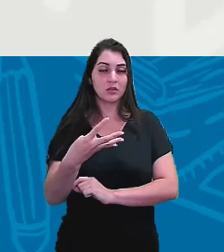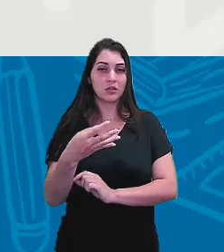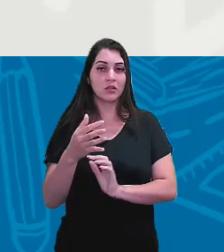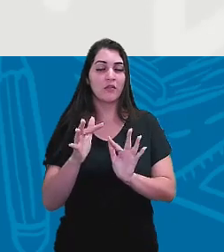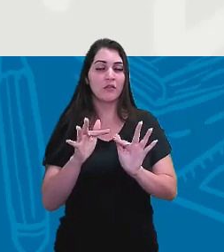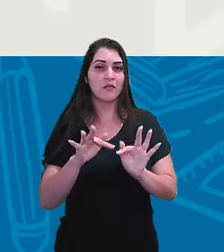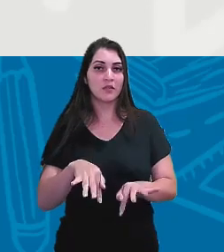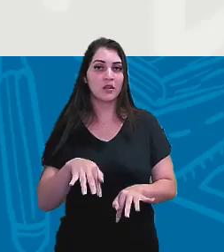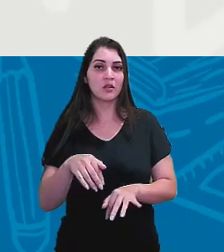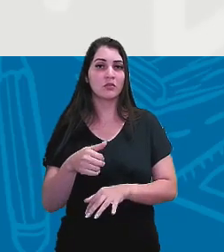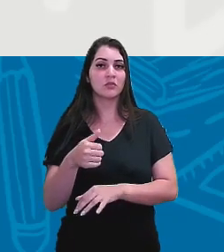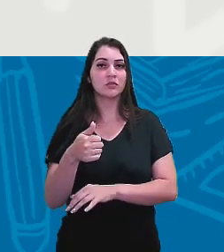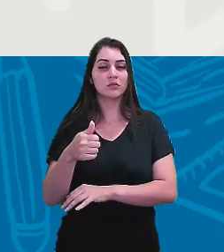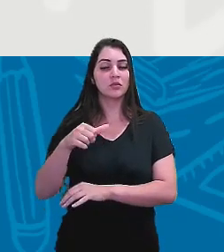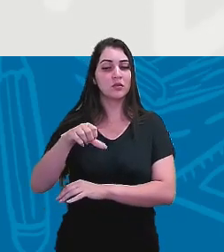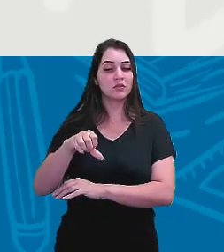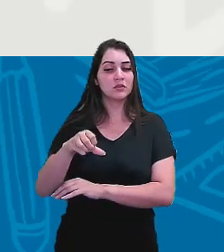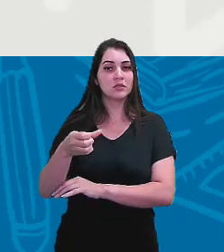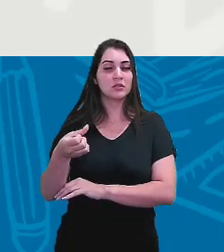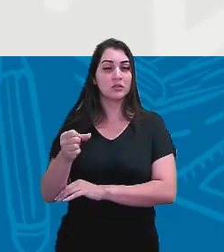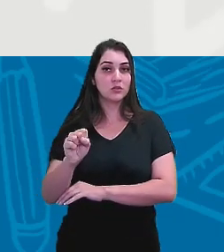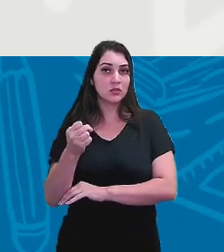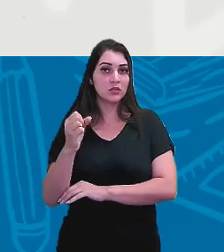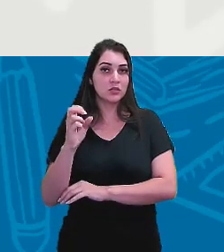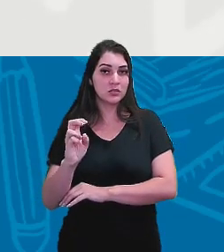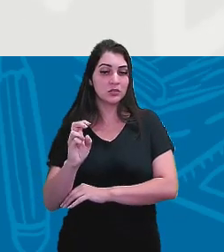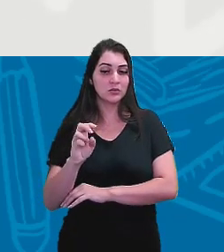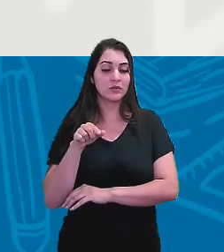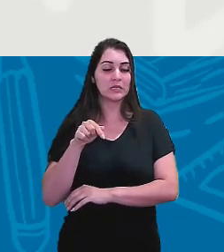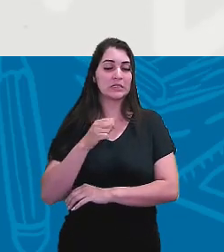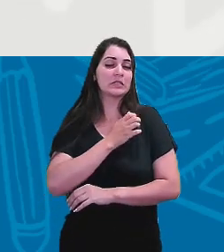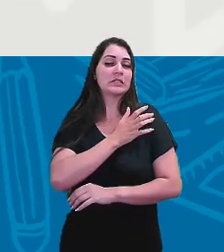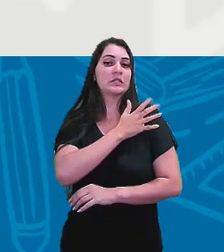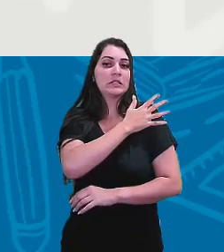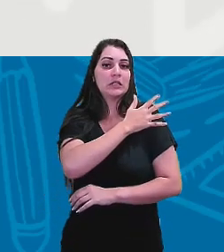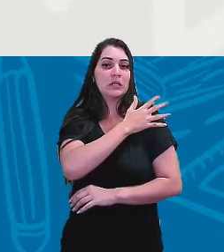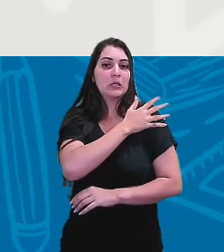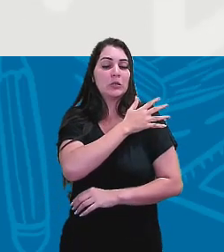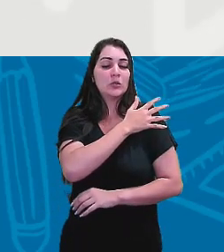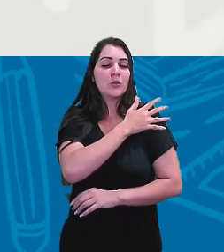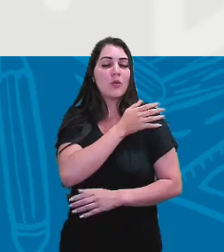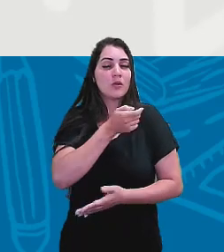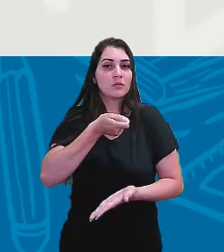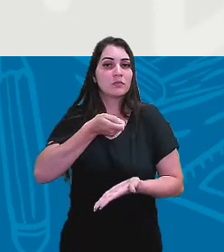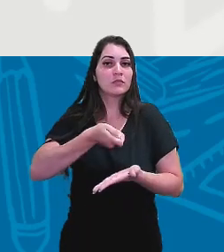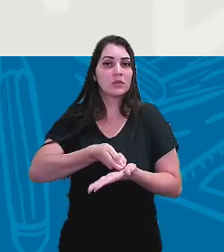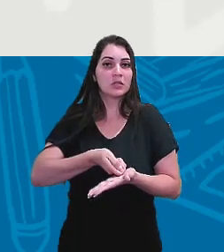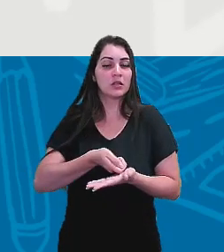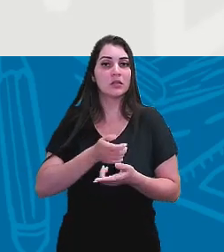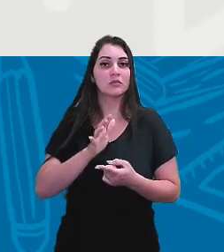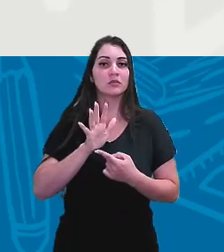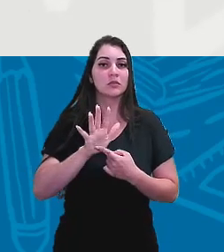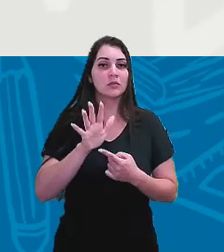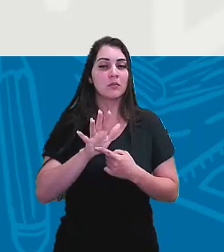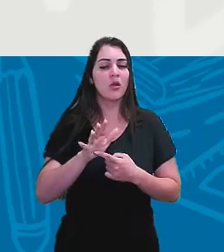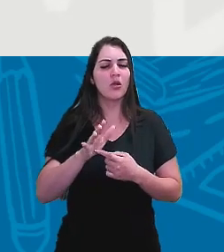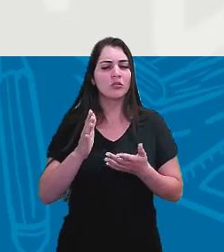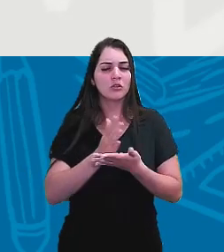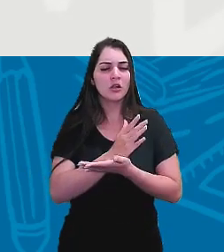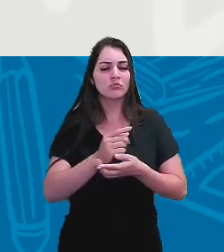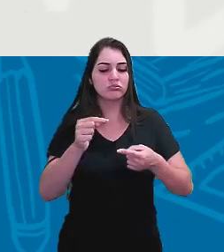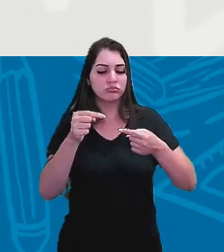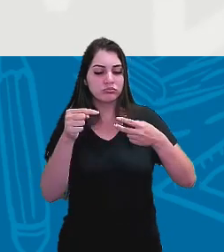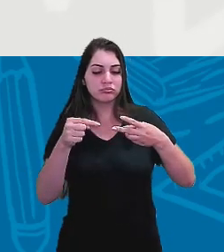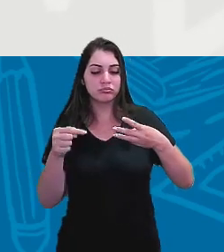1985. A ditadura militar, esse mapa mental também muito completo, que traz alguns pontos,